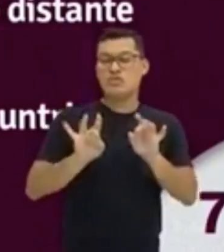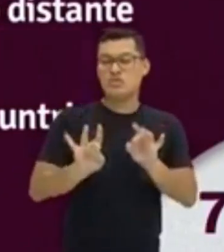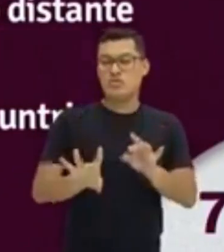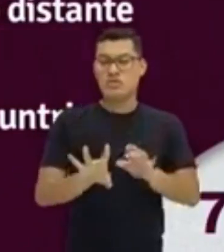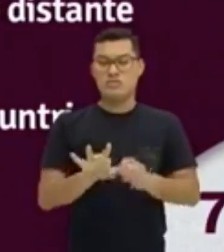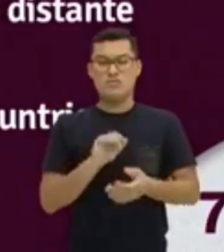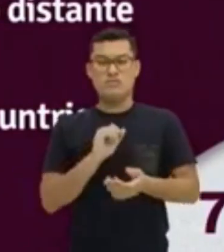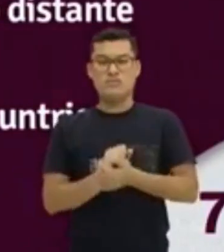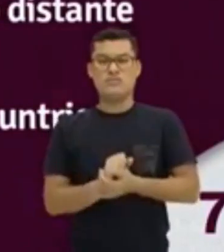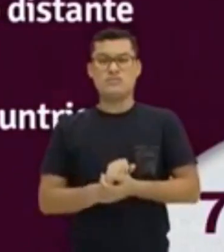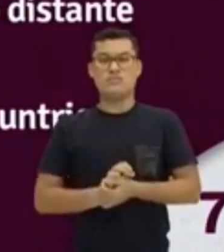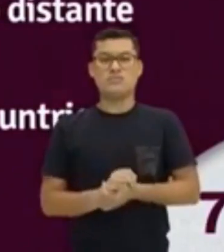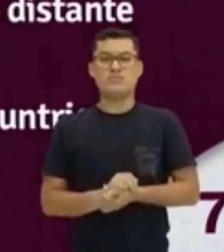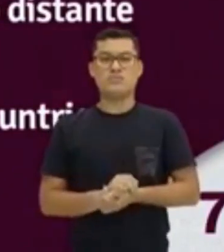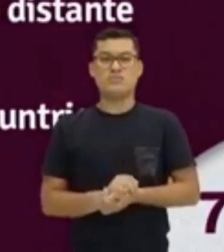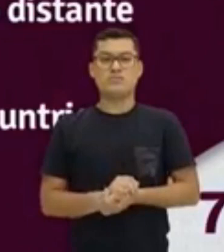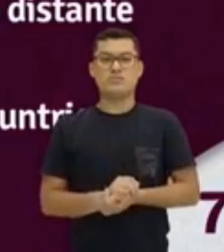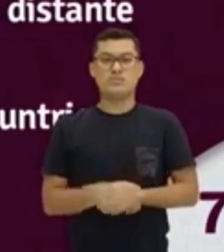depois para outra cartela.